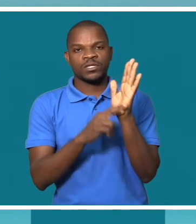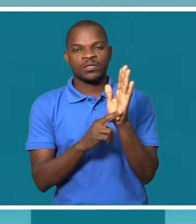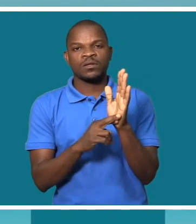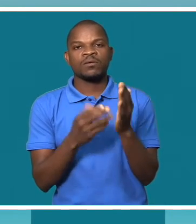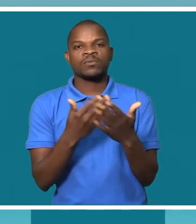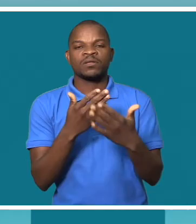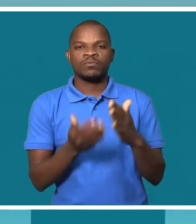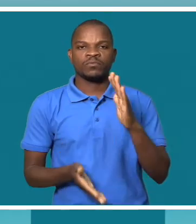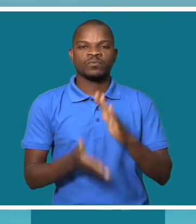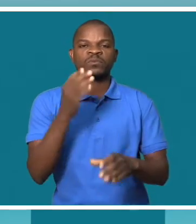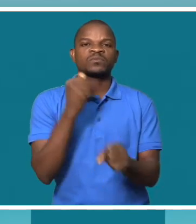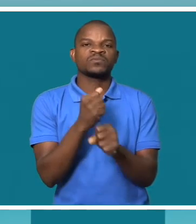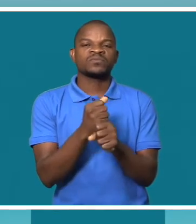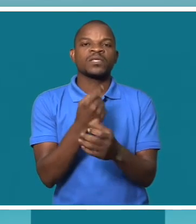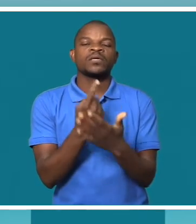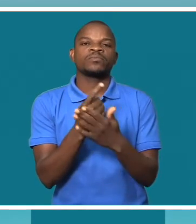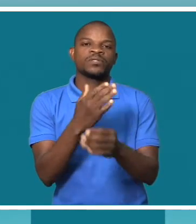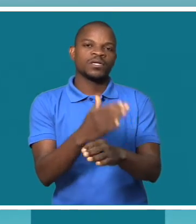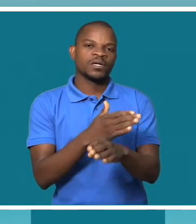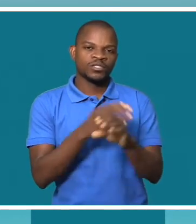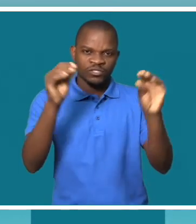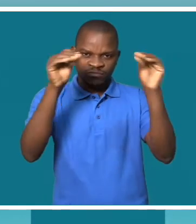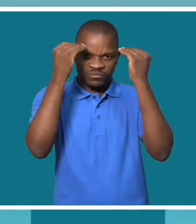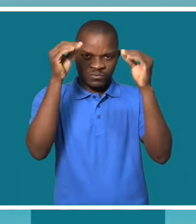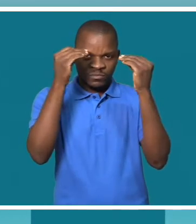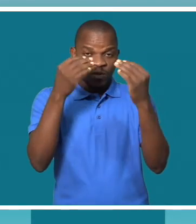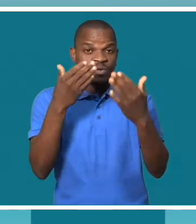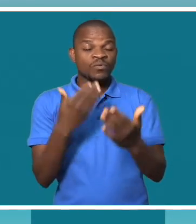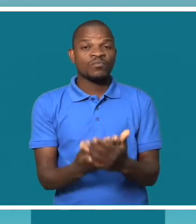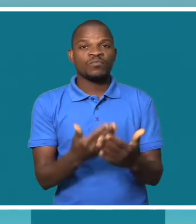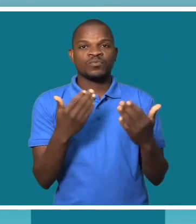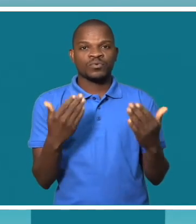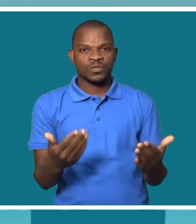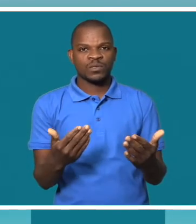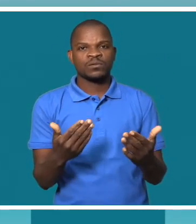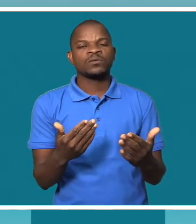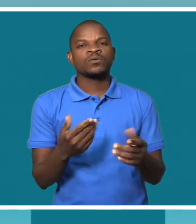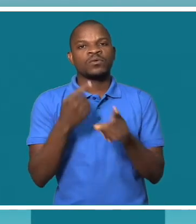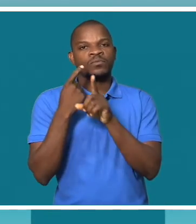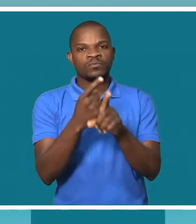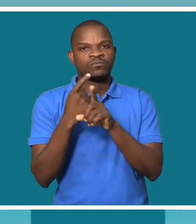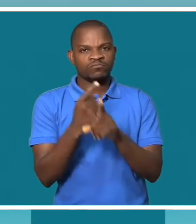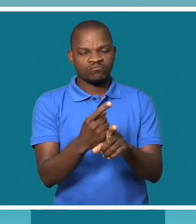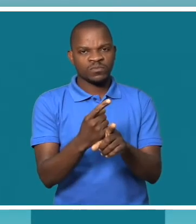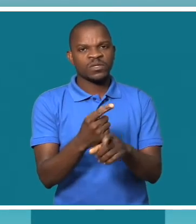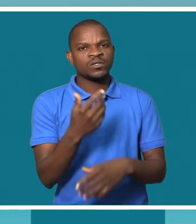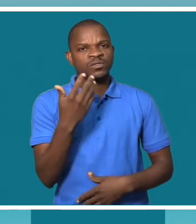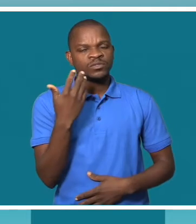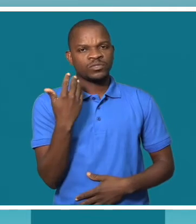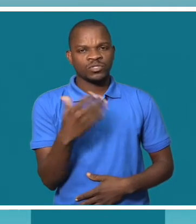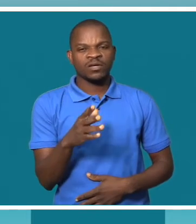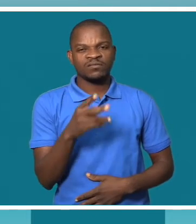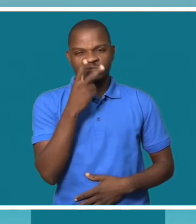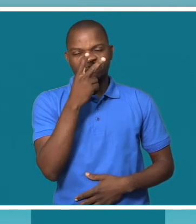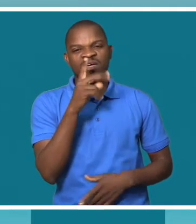mercado de emprego é a formação. É nesta linha de pensamento que os participantes, nesta conferência, vêm com